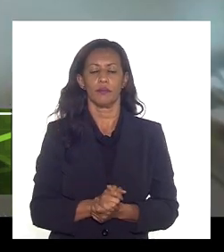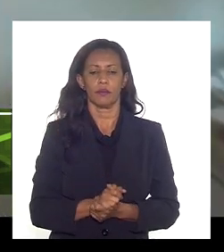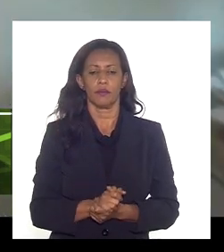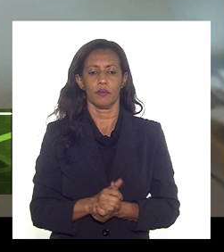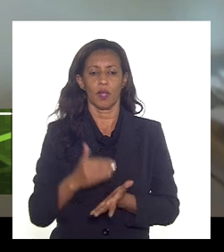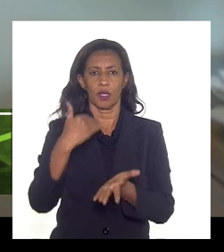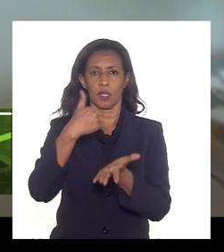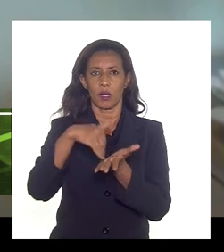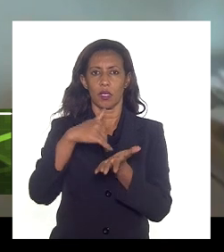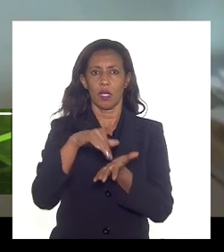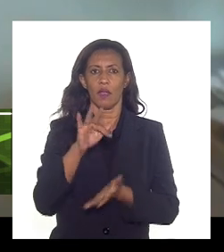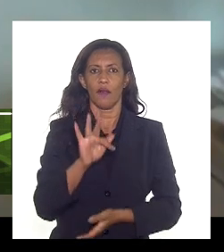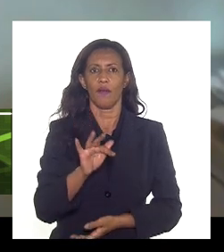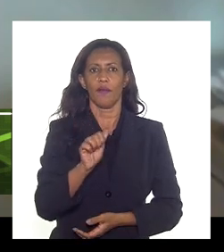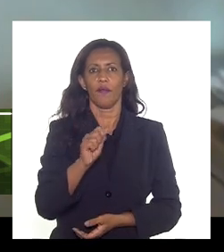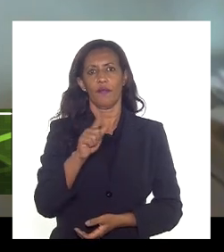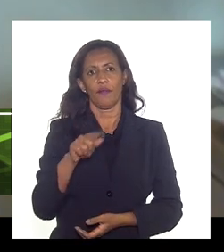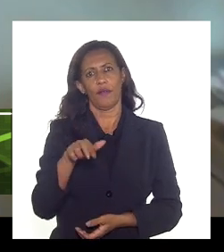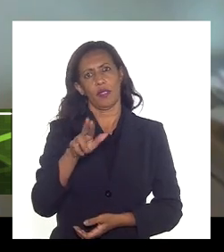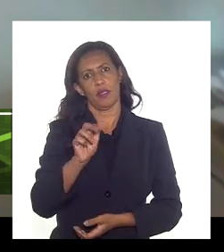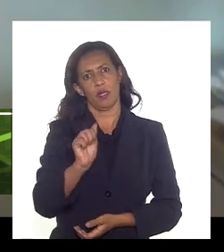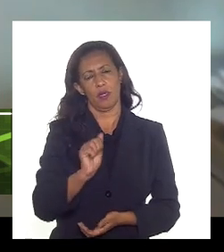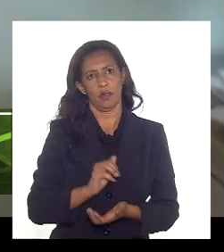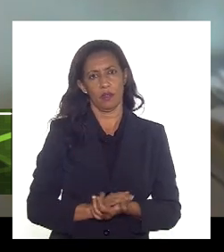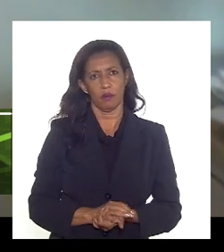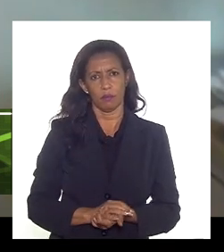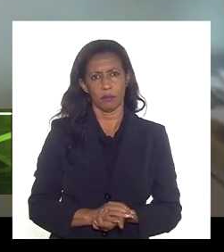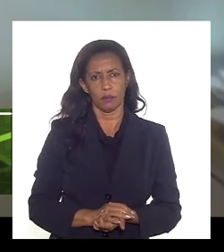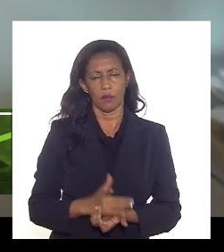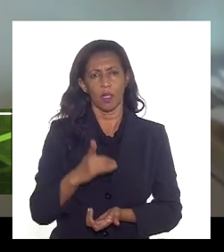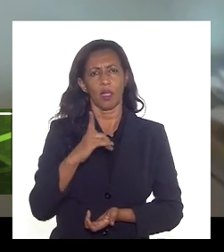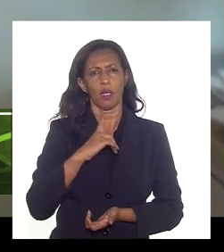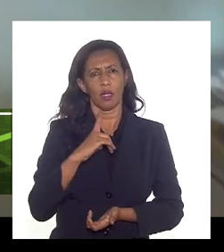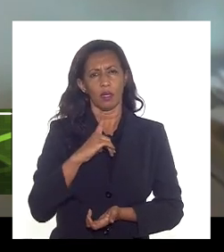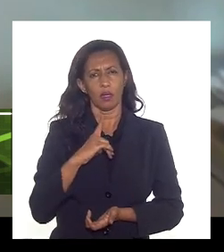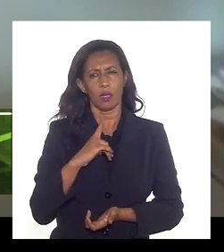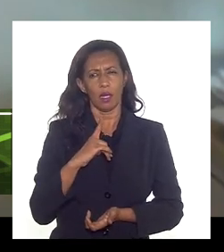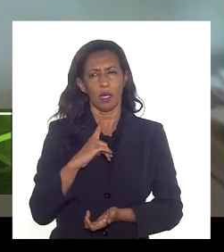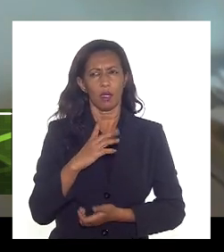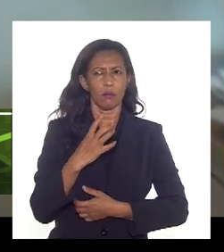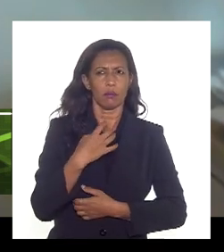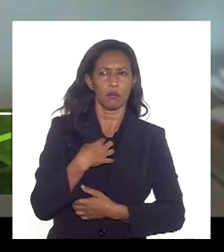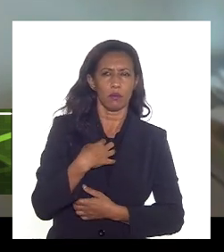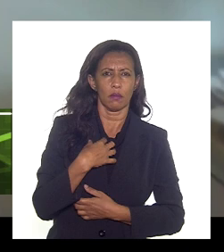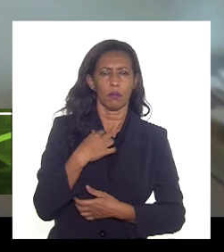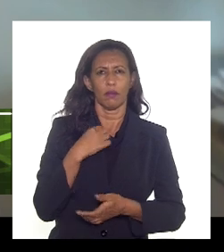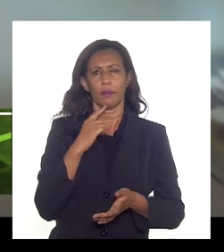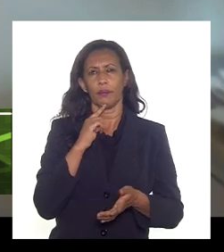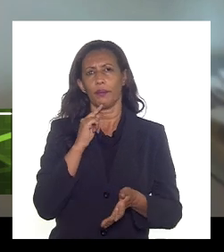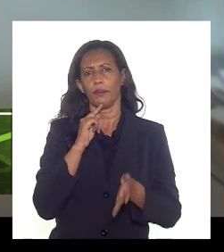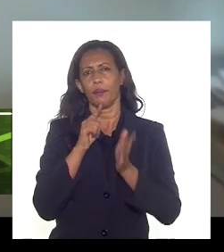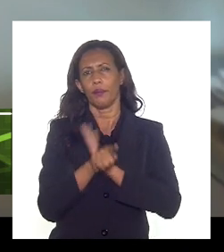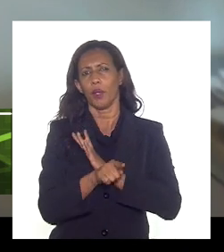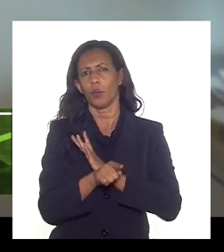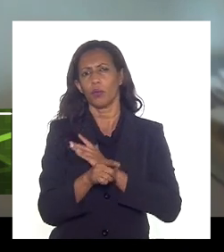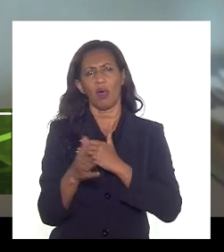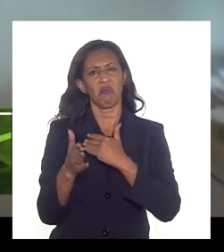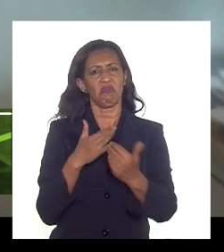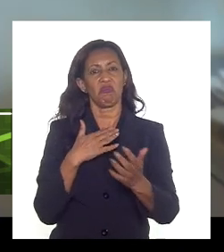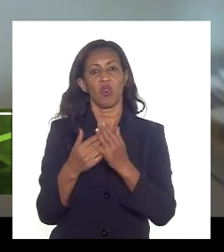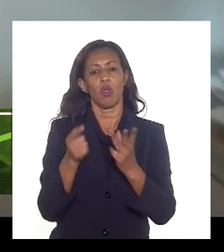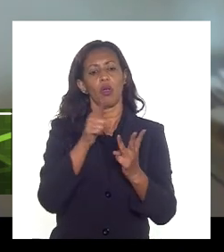secretaria de fazenda se ela tem alguma questão para querer perguntar qualquer um dos três